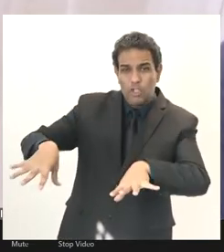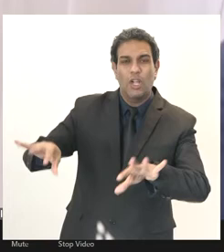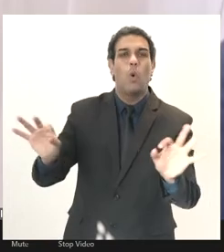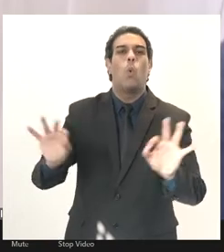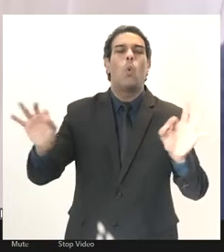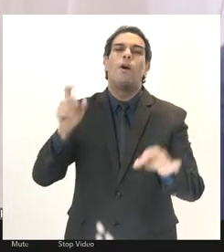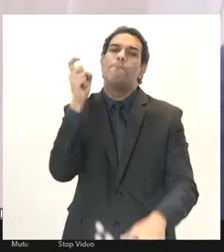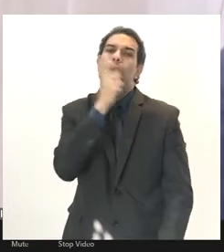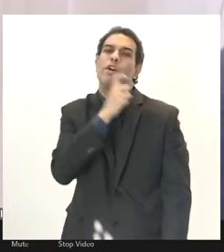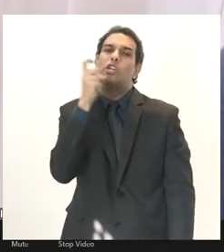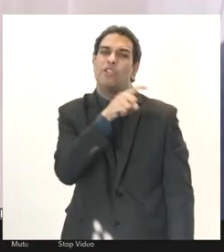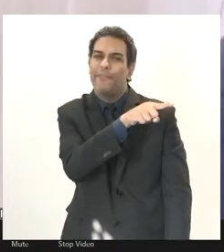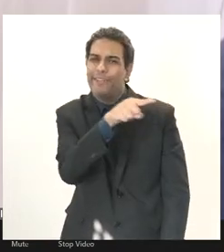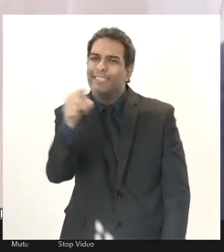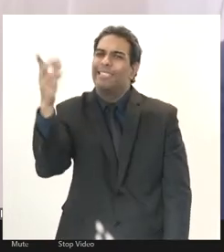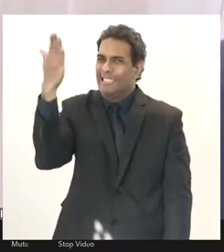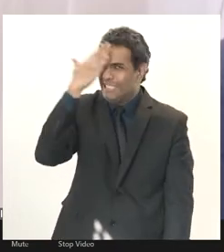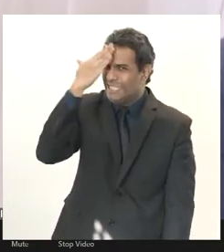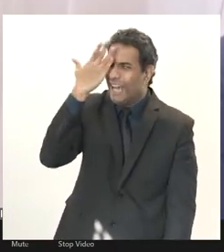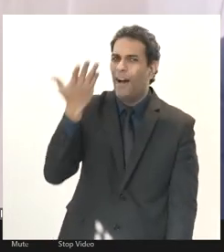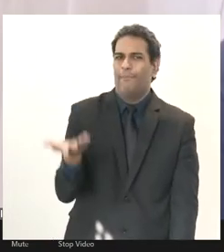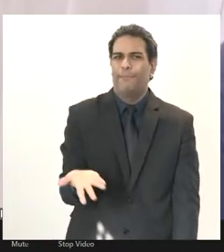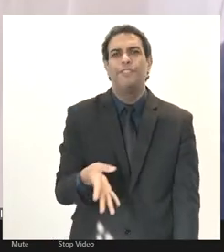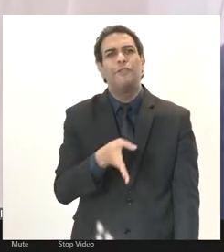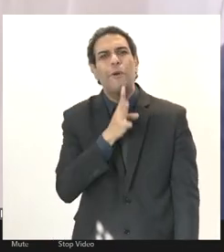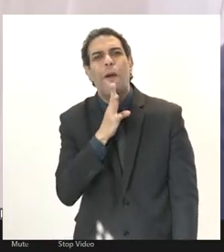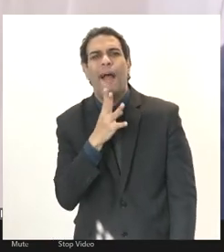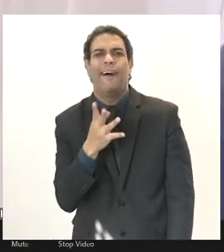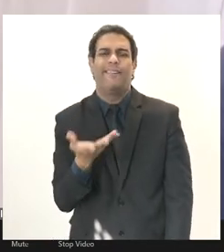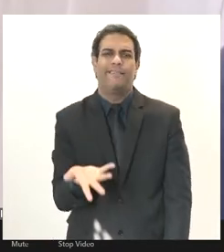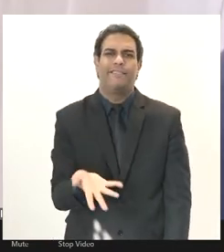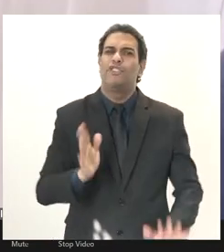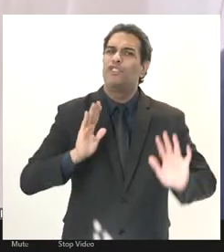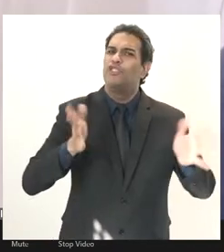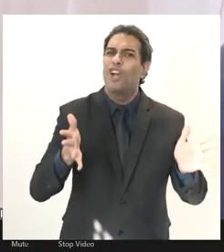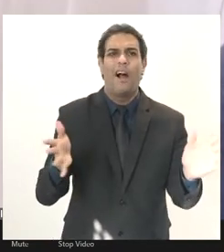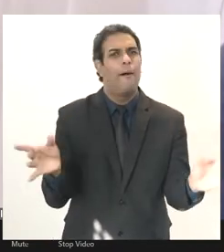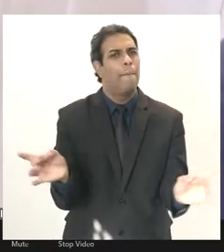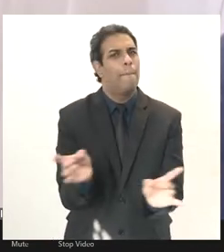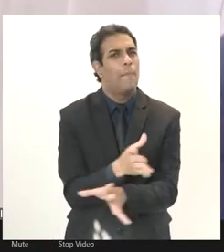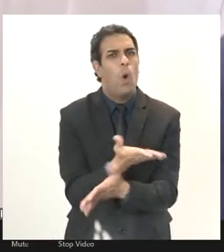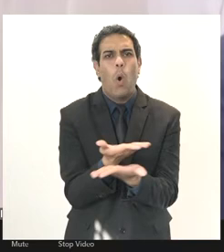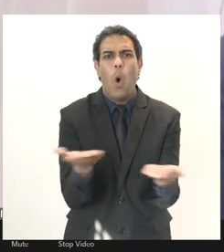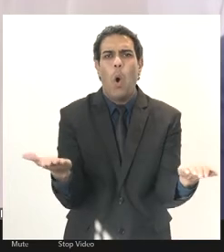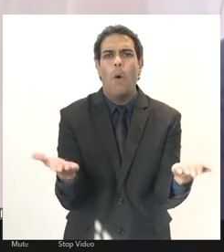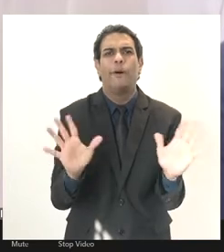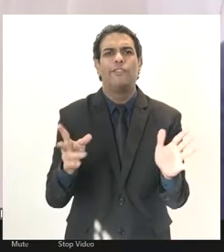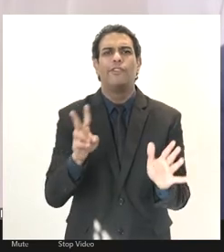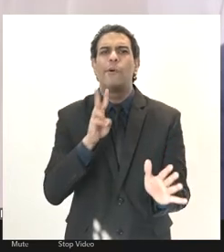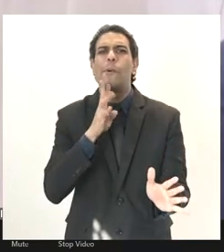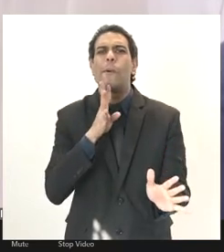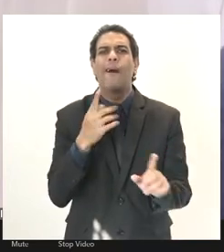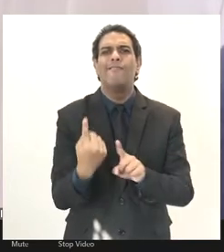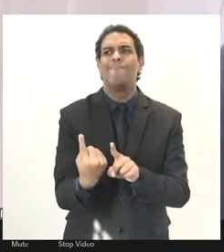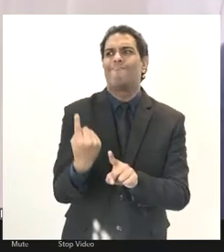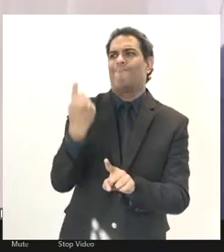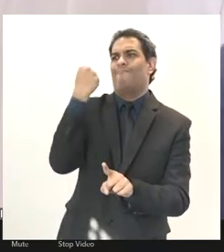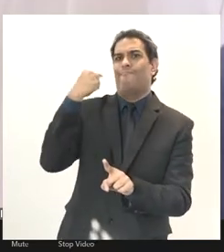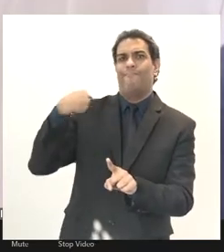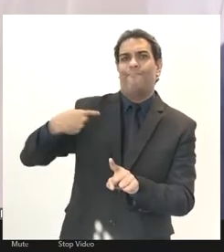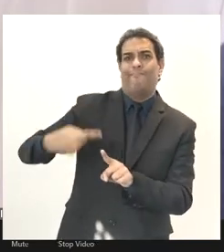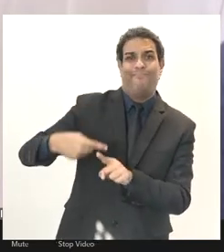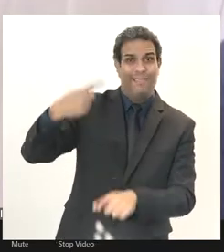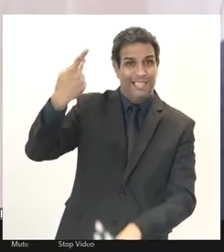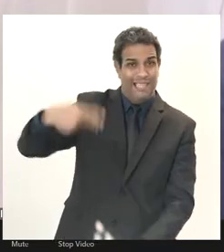companheiros e companheiras mais cedo que me antecederam pautaram isso também esse governo é pautado em